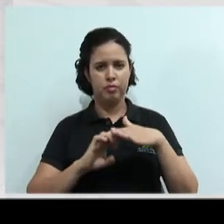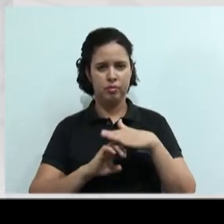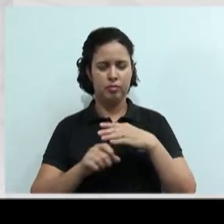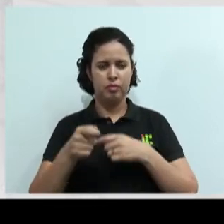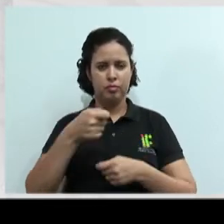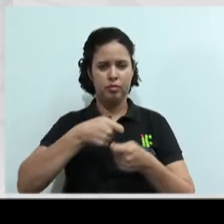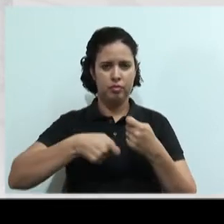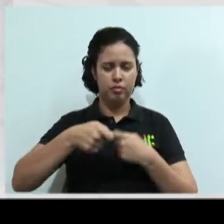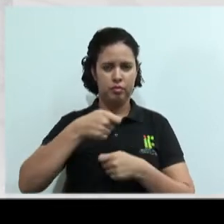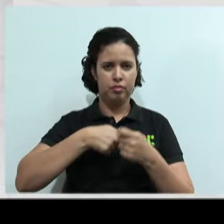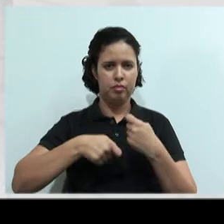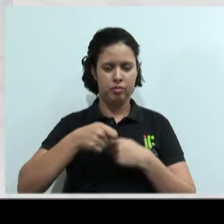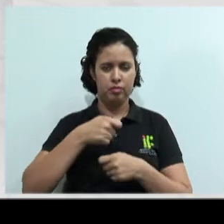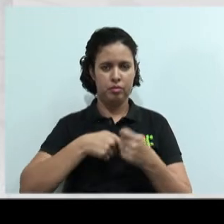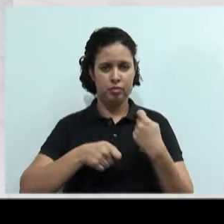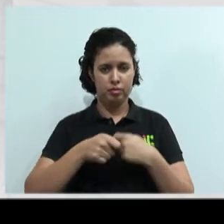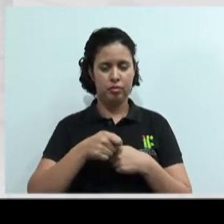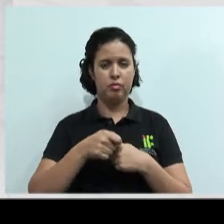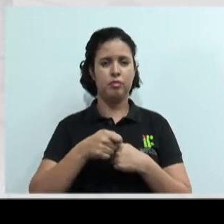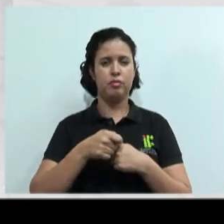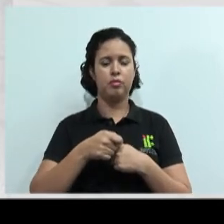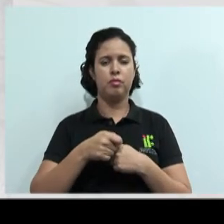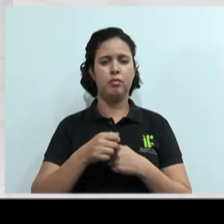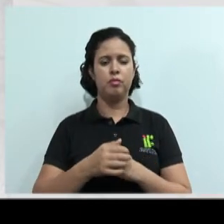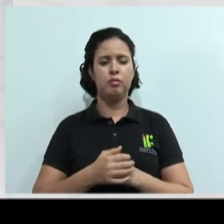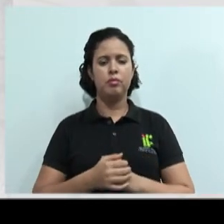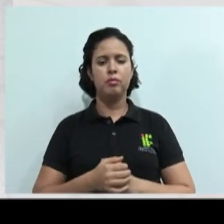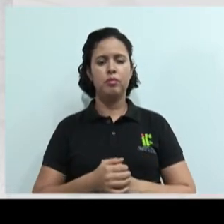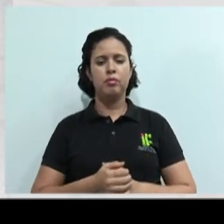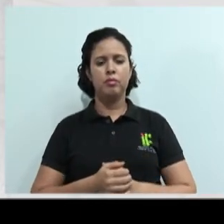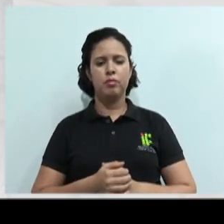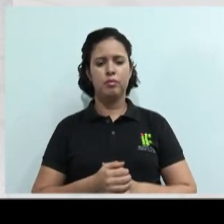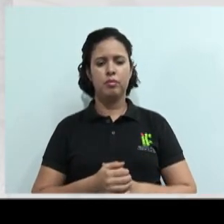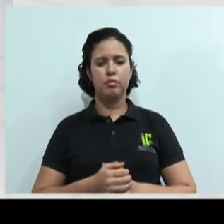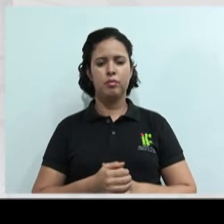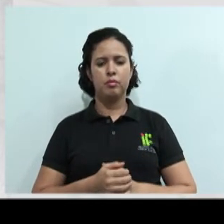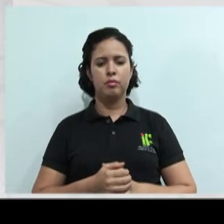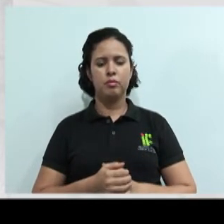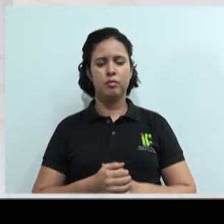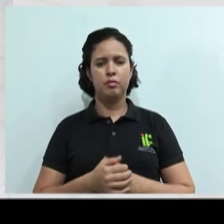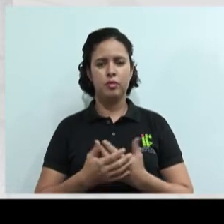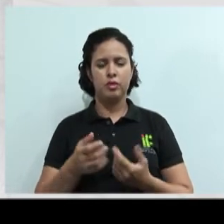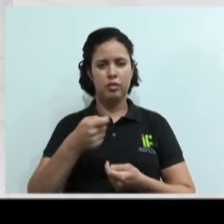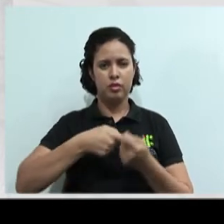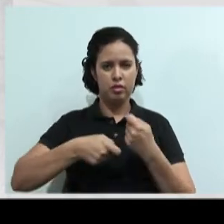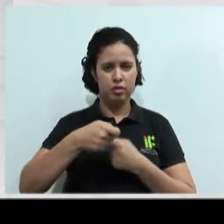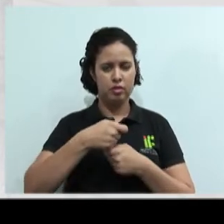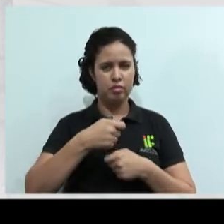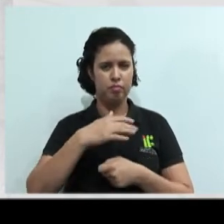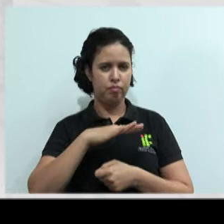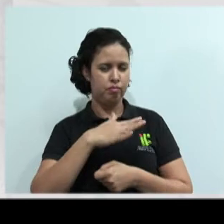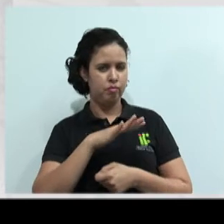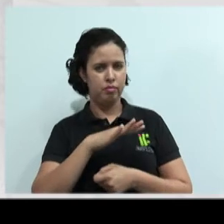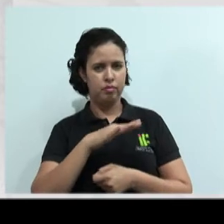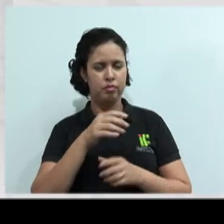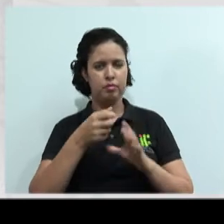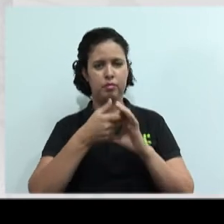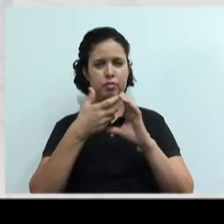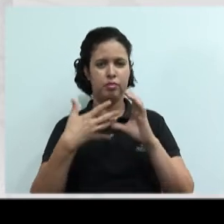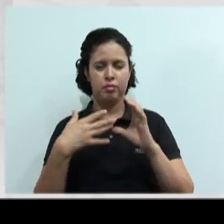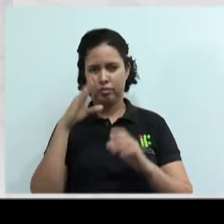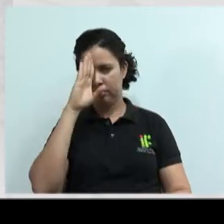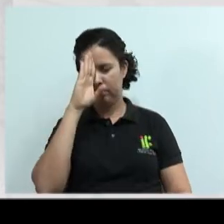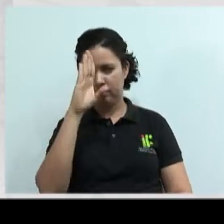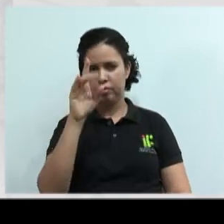negociação aí, para não confundir os fatores. O negociador estável, as características principais dele,